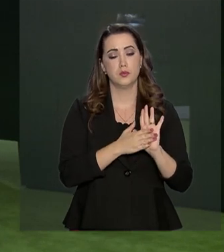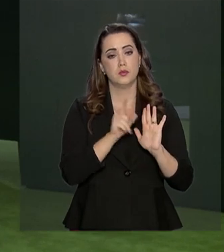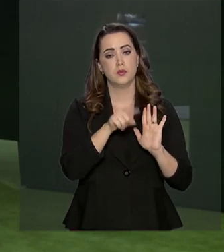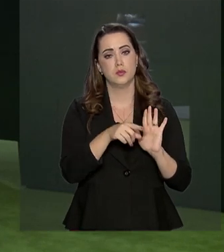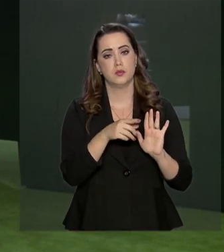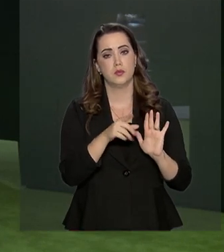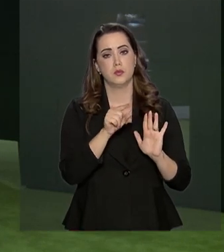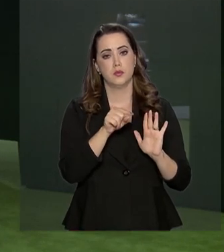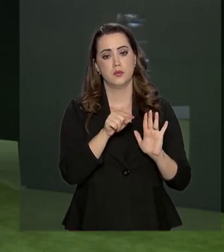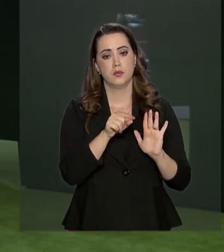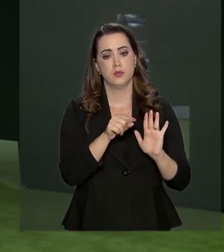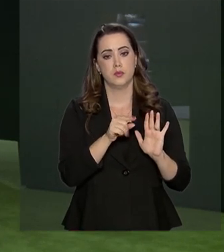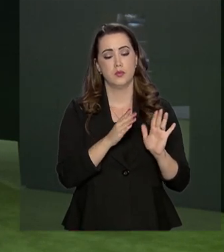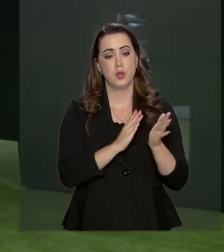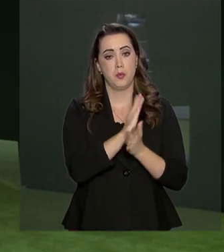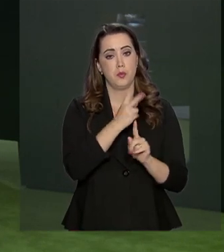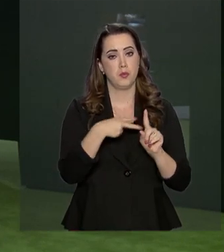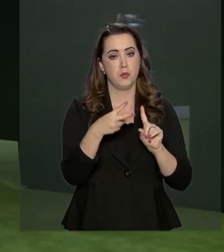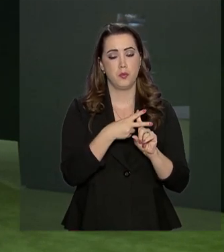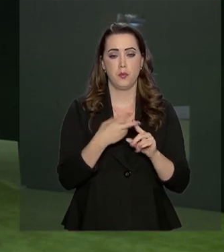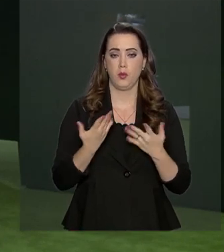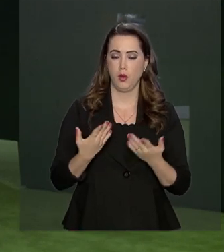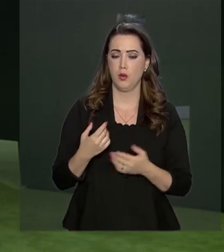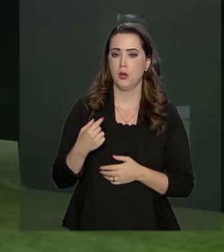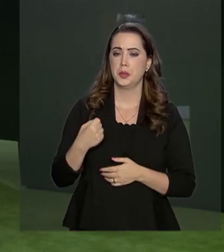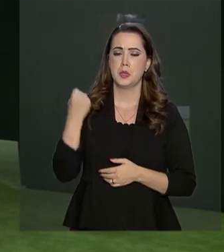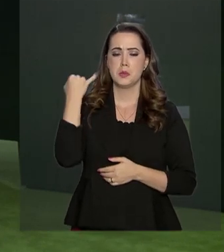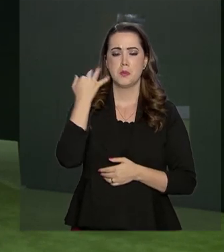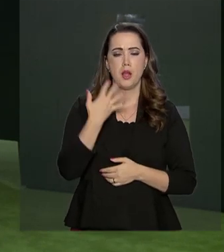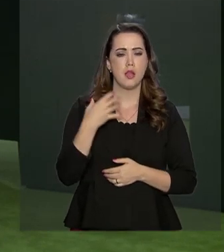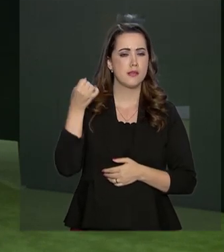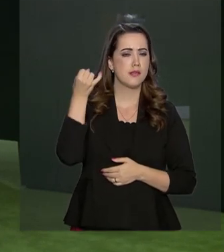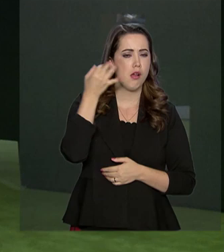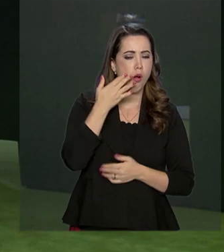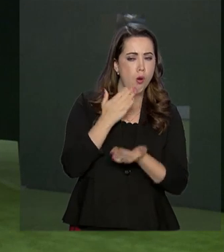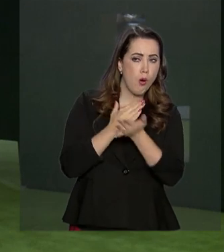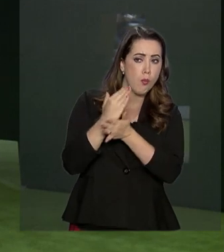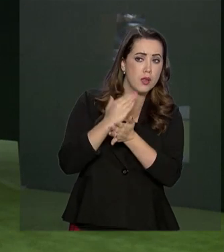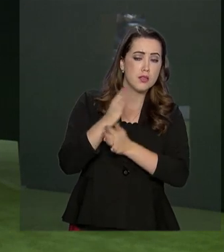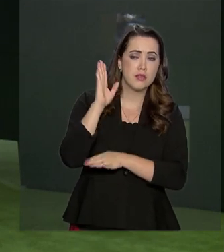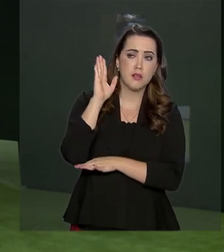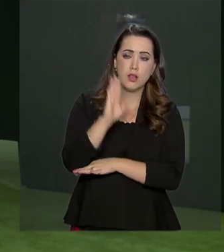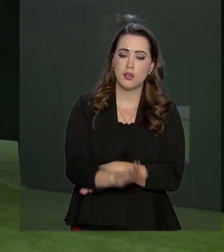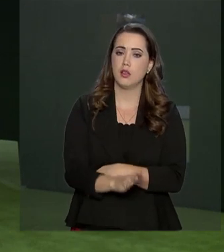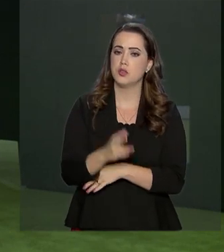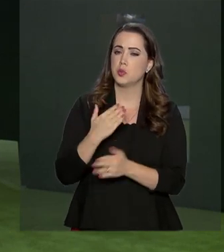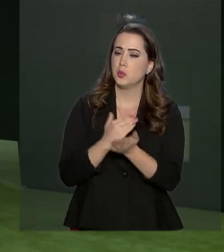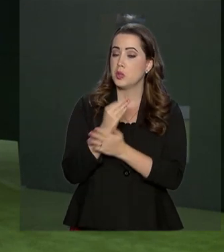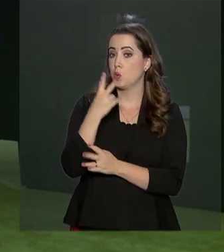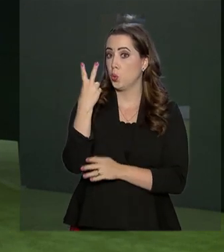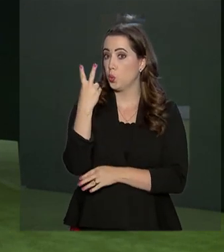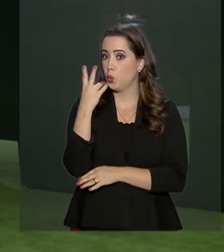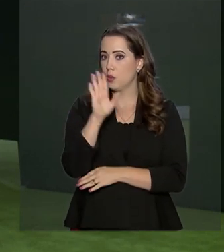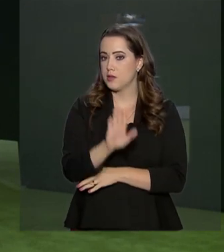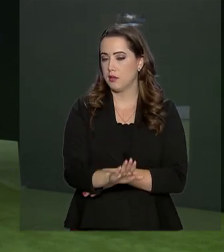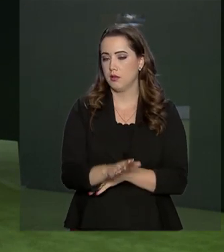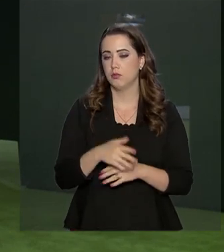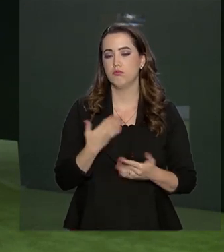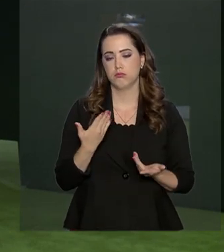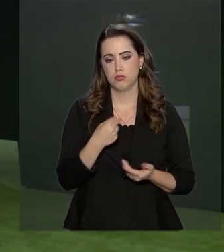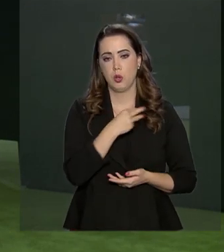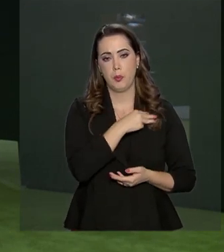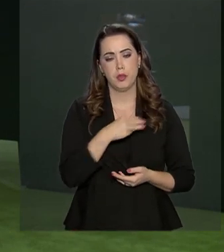reforma da Previdência. Na explanação, no início da tarde, nessa reunião que começou às duas da tarde, O